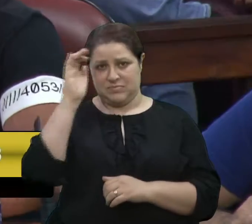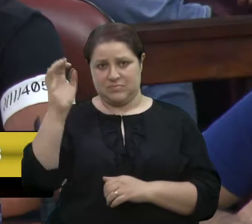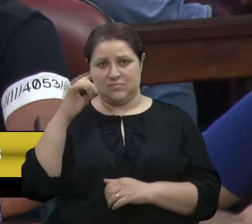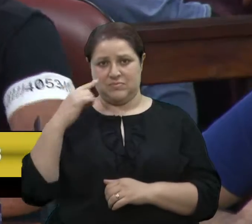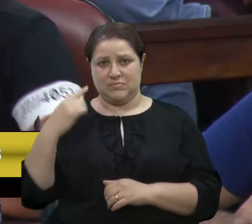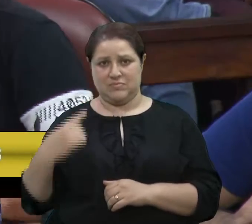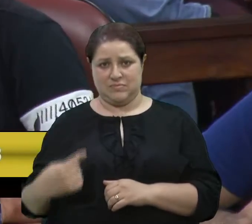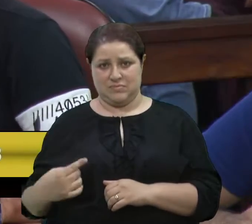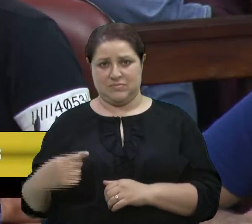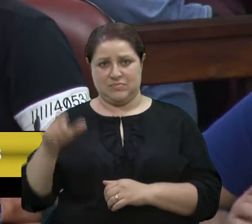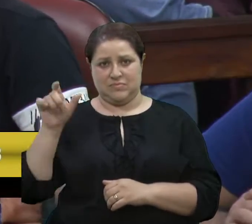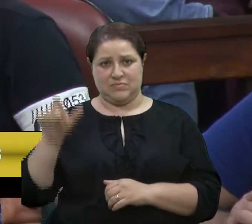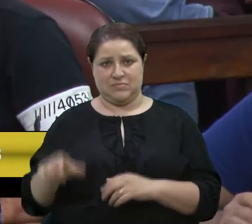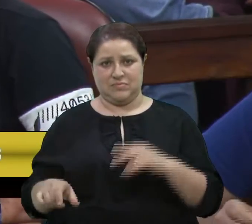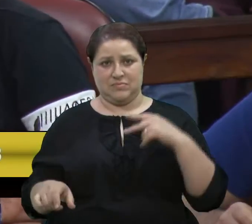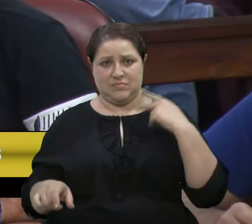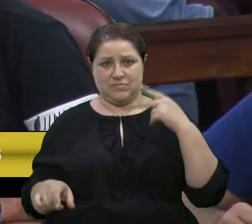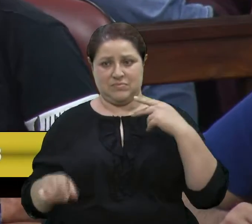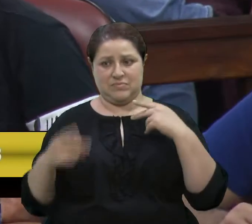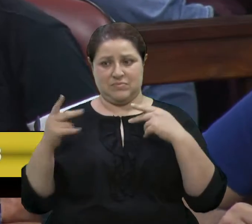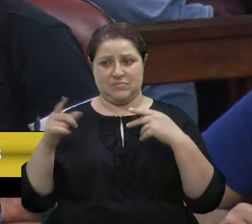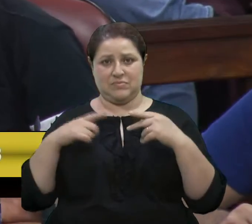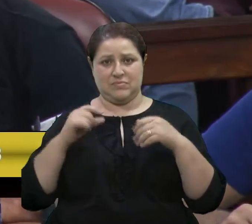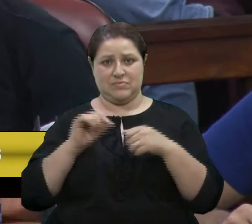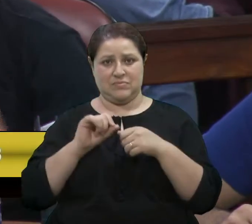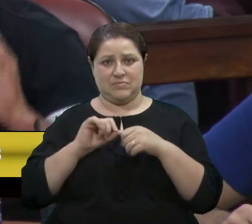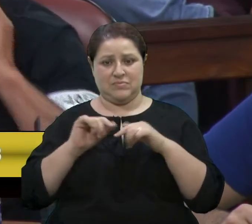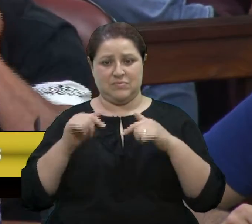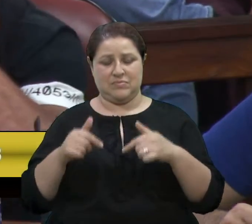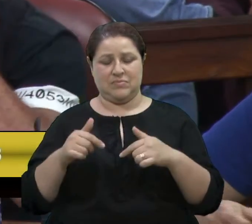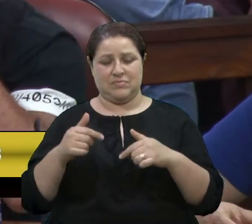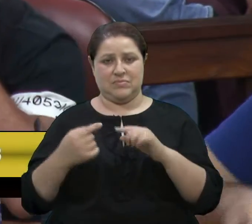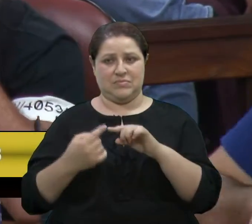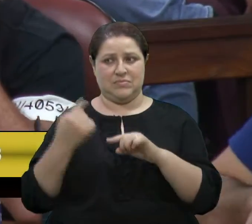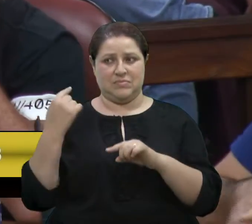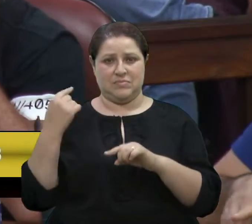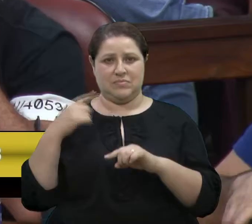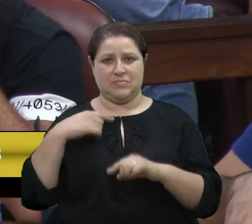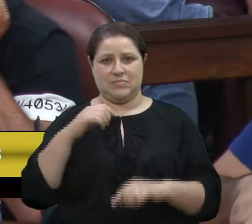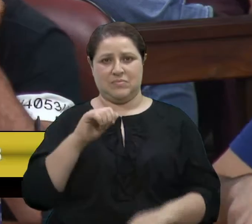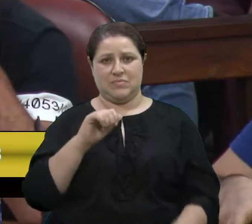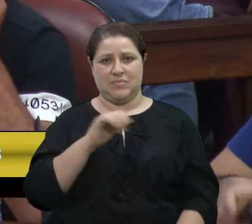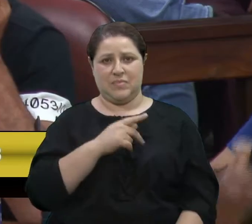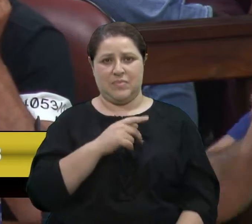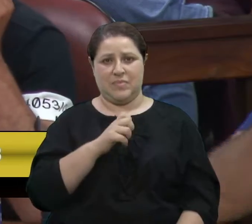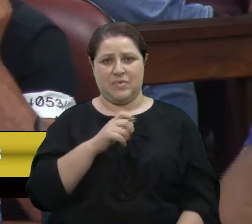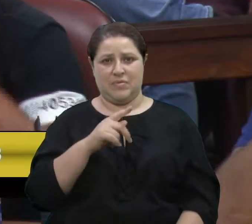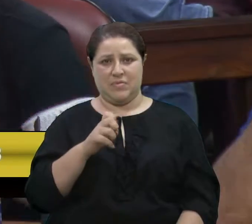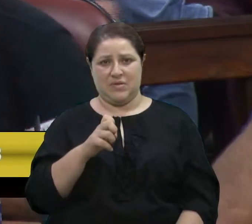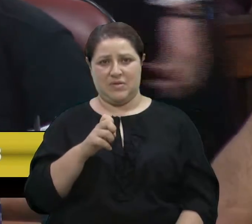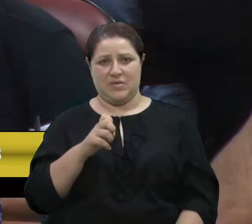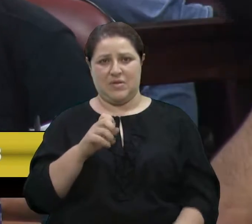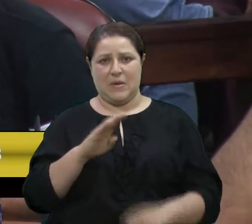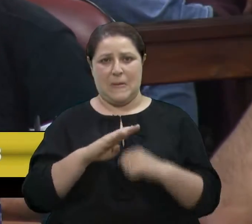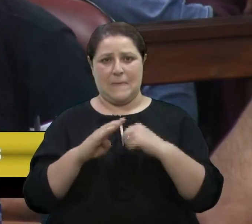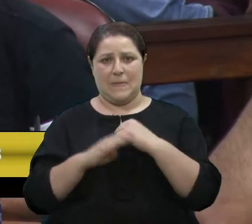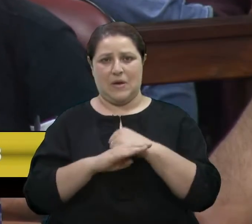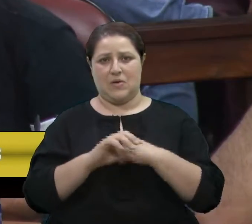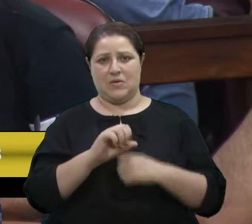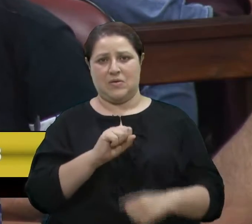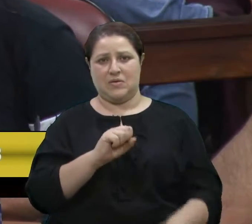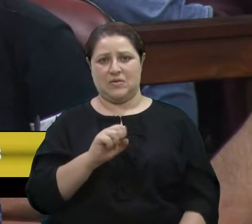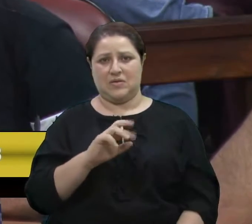Pessoa por um ato que o Pepe fez lá no bairro Serrano. Logo que o bairro Serrano começou,